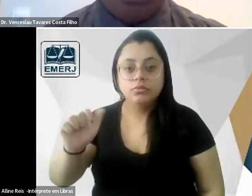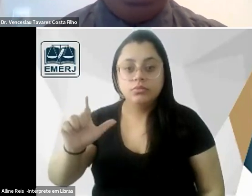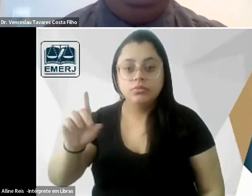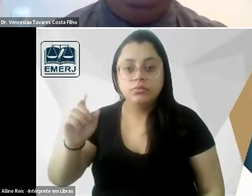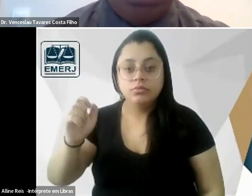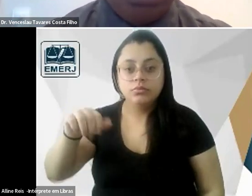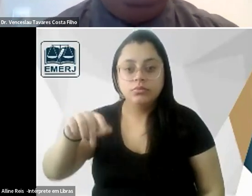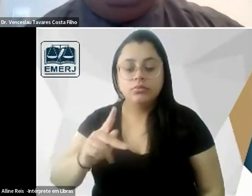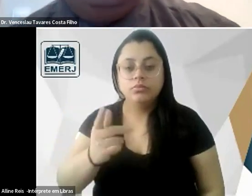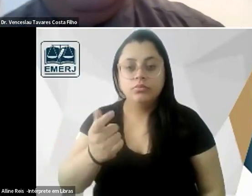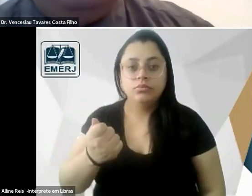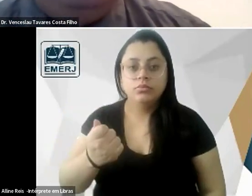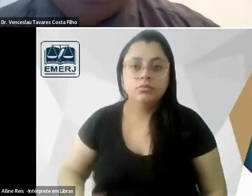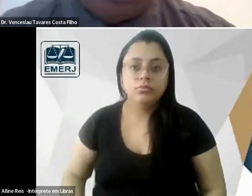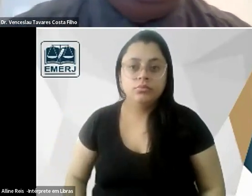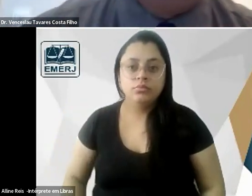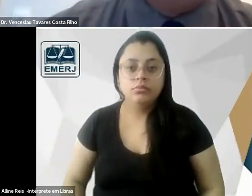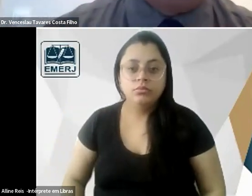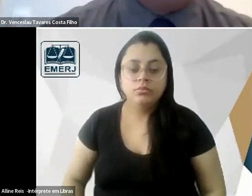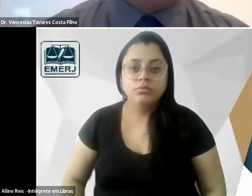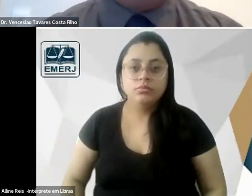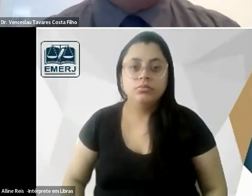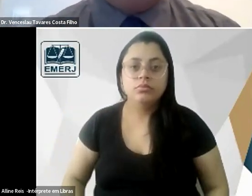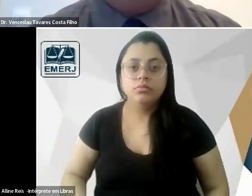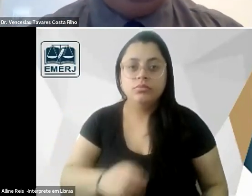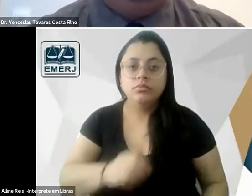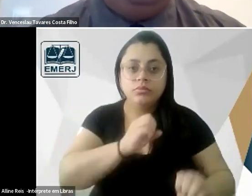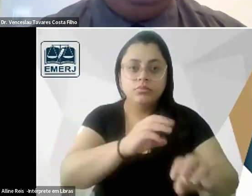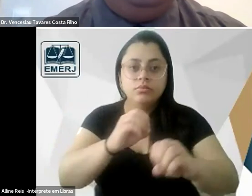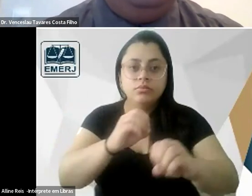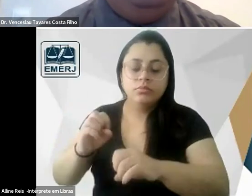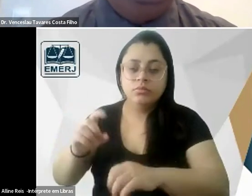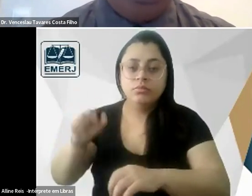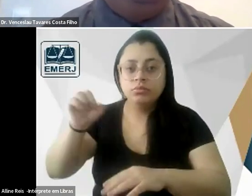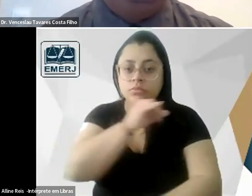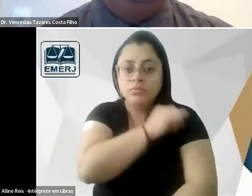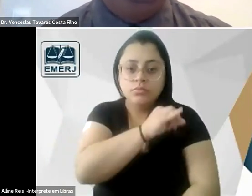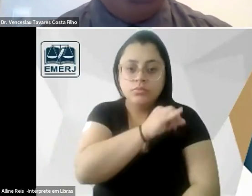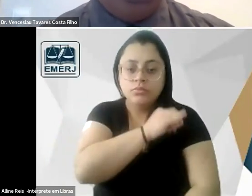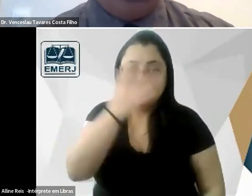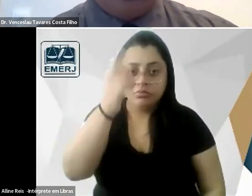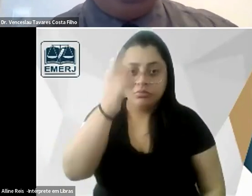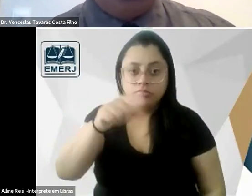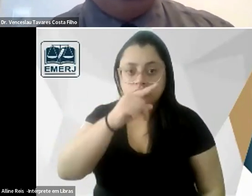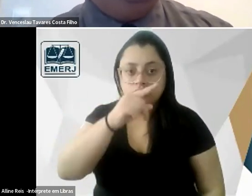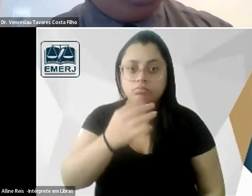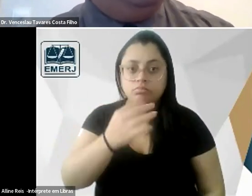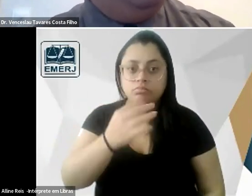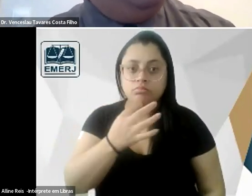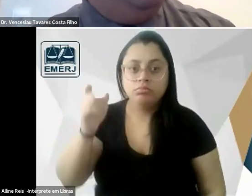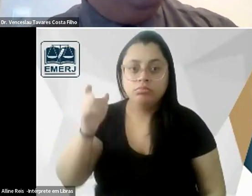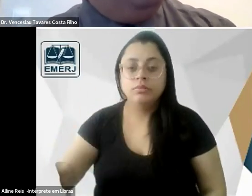falecido chegou a relacionar no Rio de Janeiro não sei se o professor Carlos Direito chegou a conhecer o professor Nelson